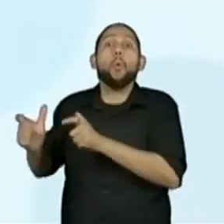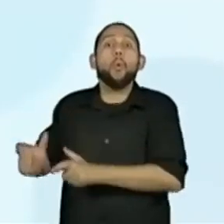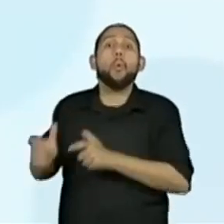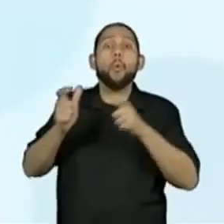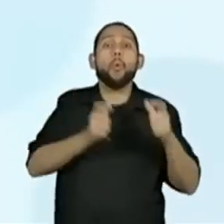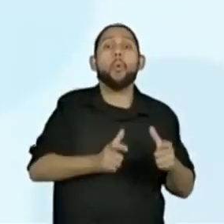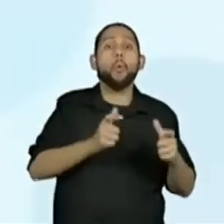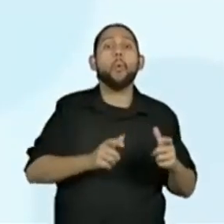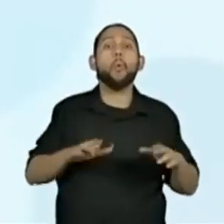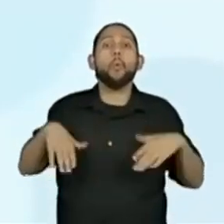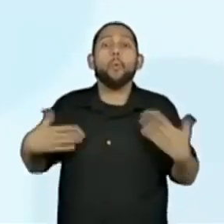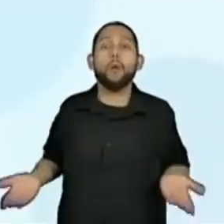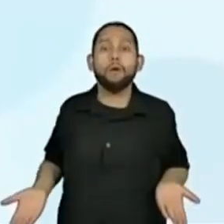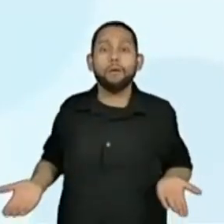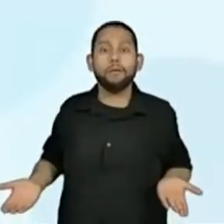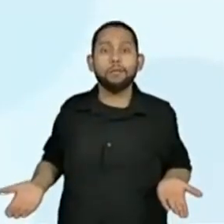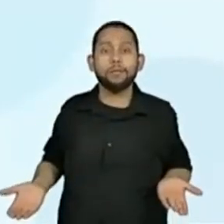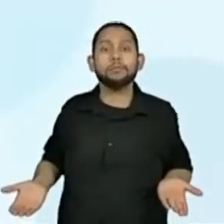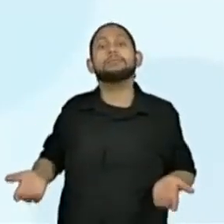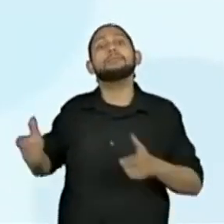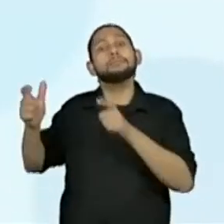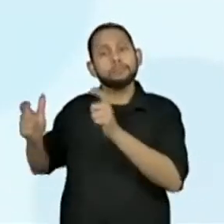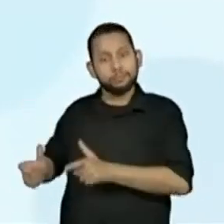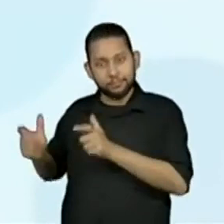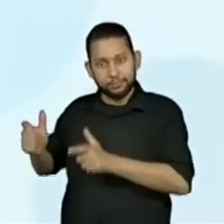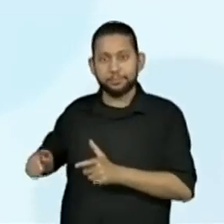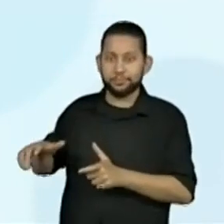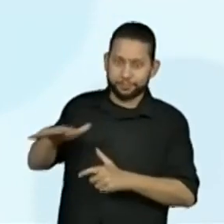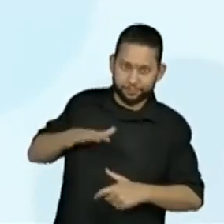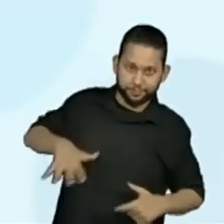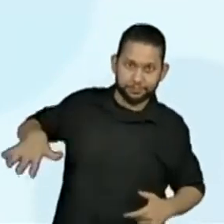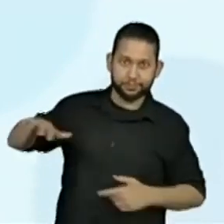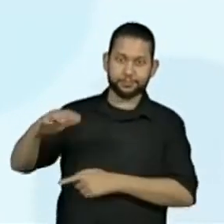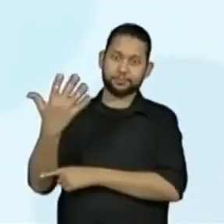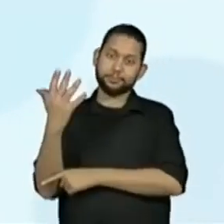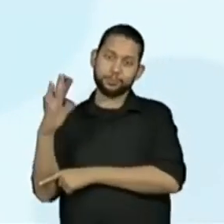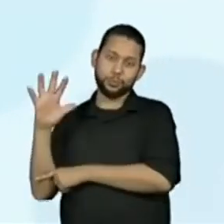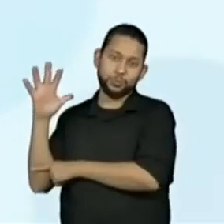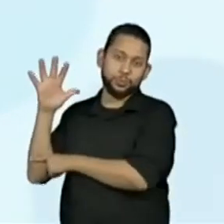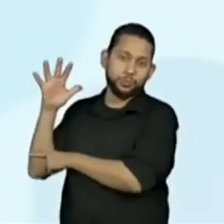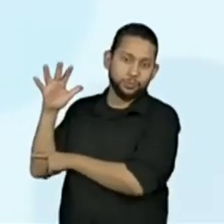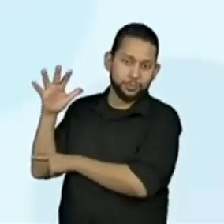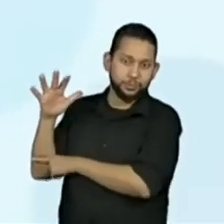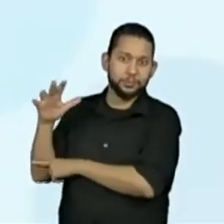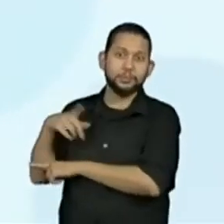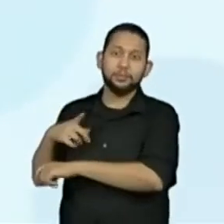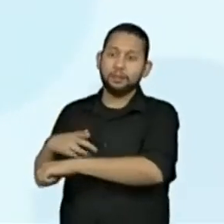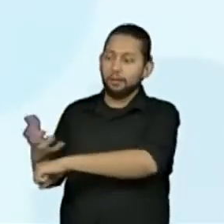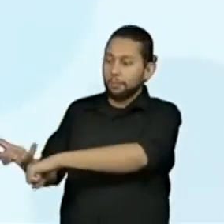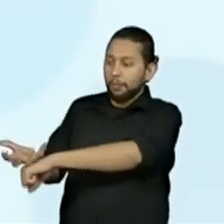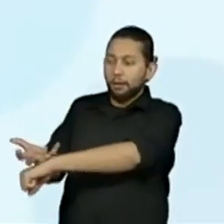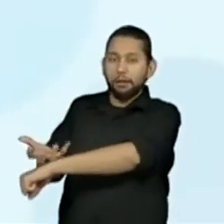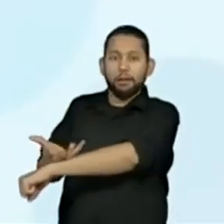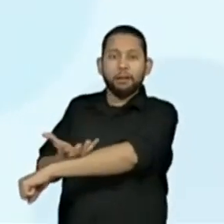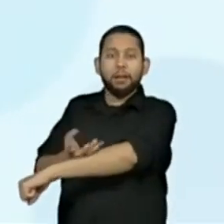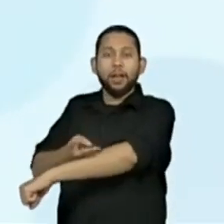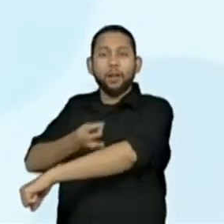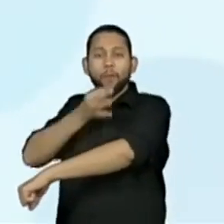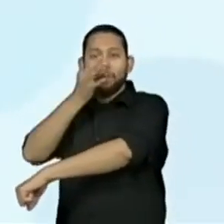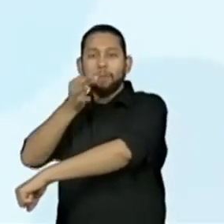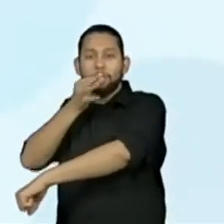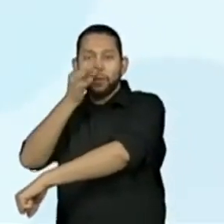são em ambientes naturais, e aí, então, elas são encontradas em